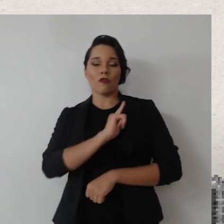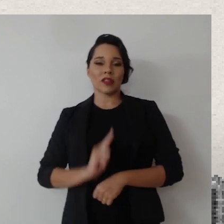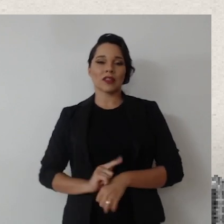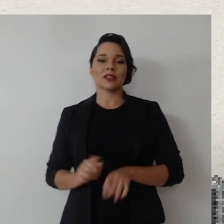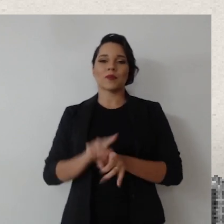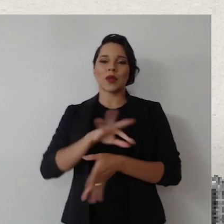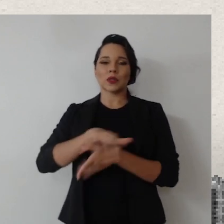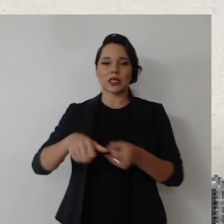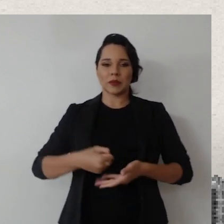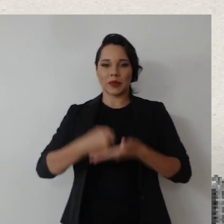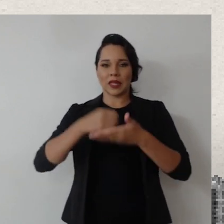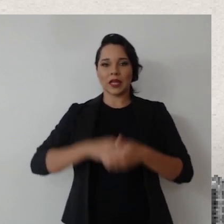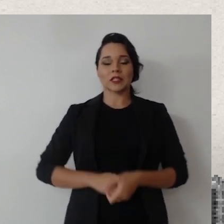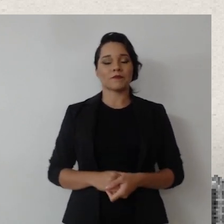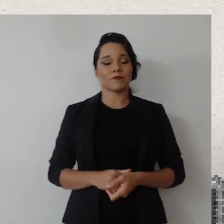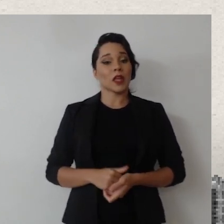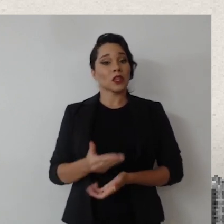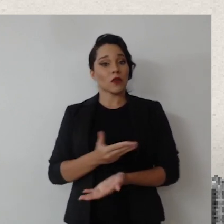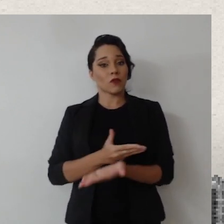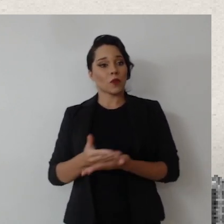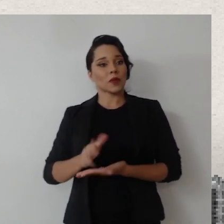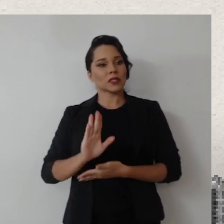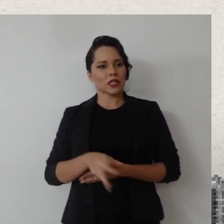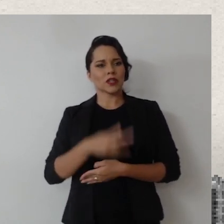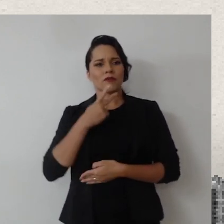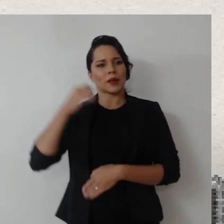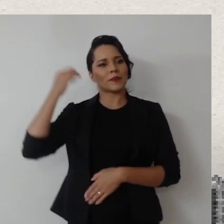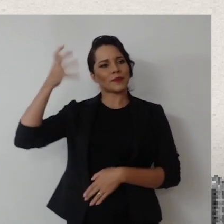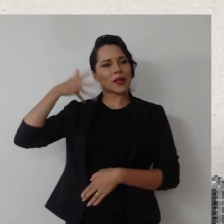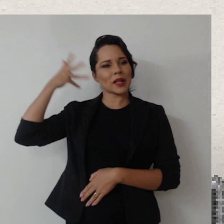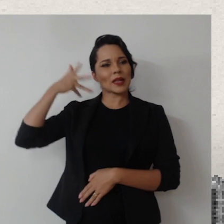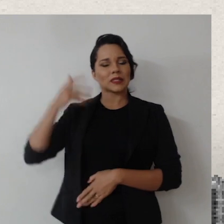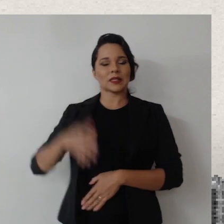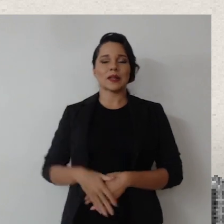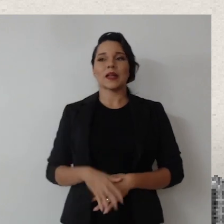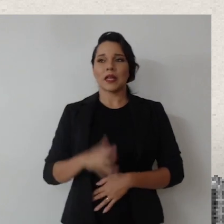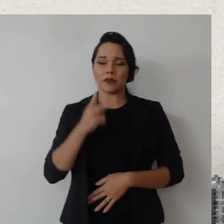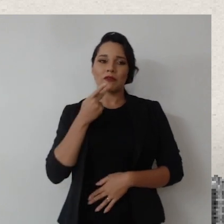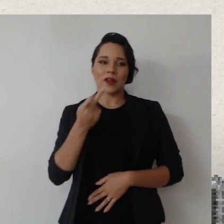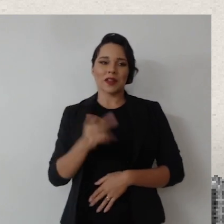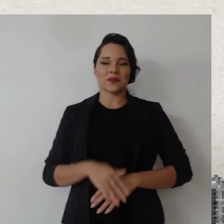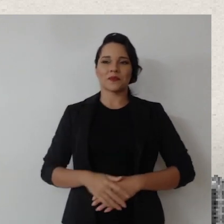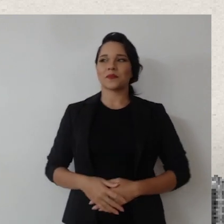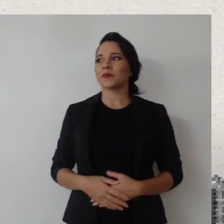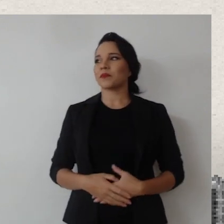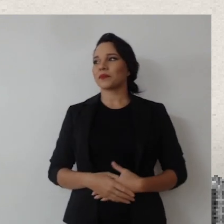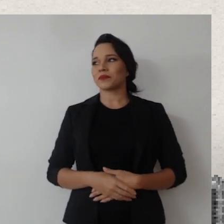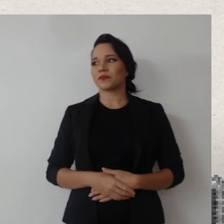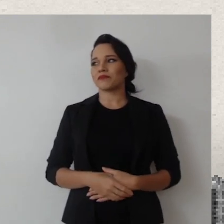sustentabilidade. A gente fala sobre... Eu vou começar já a compartilhar a palestra e vou falando, tá, Vanessa?